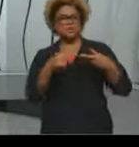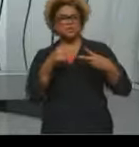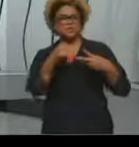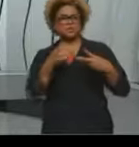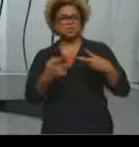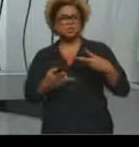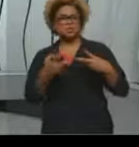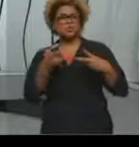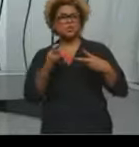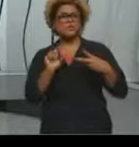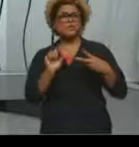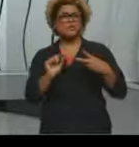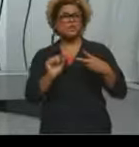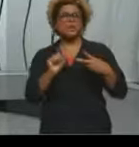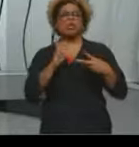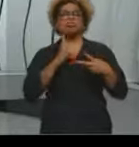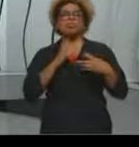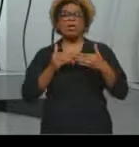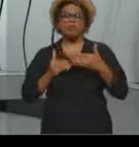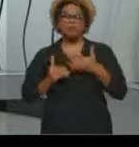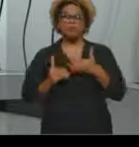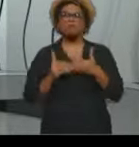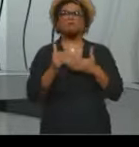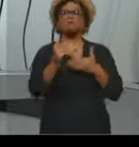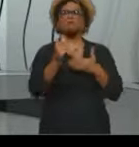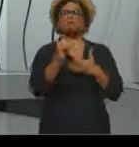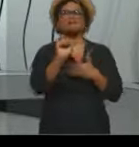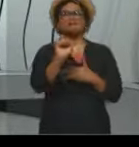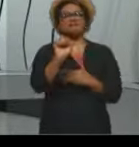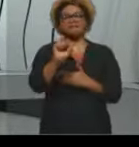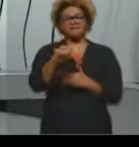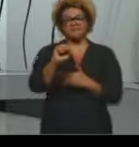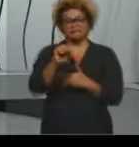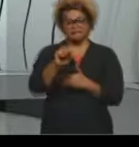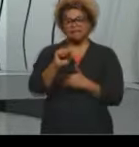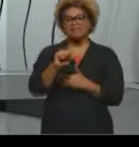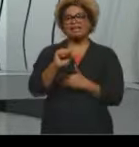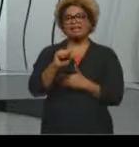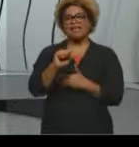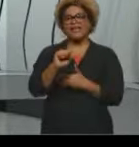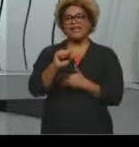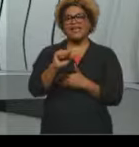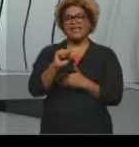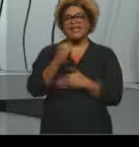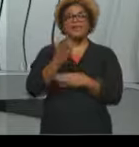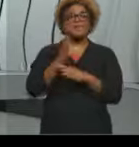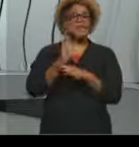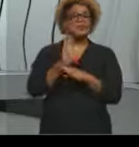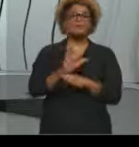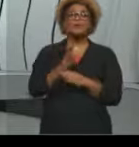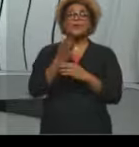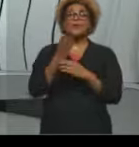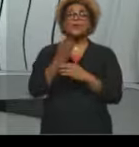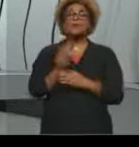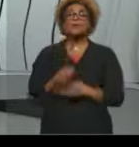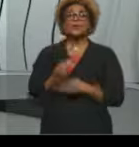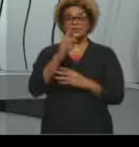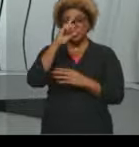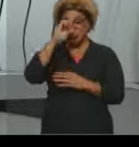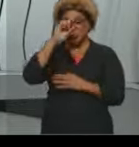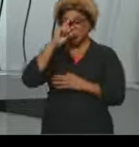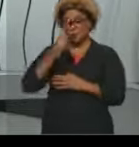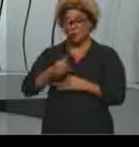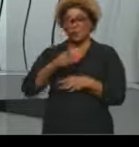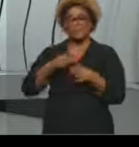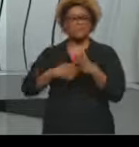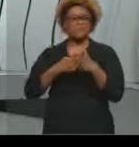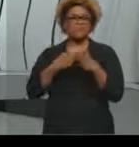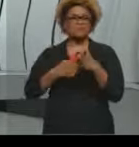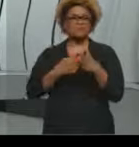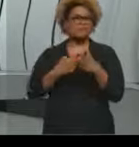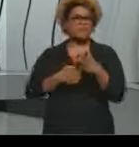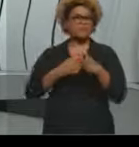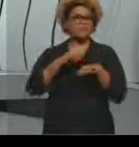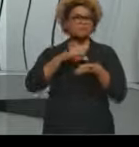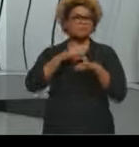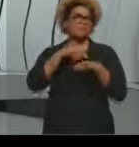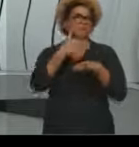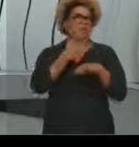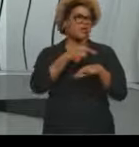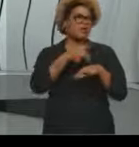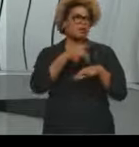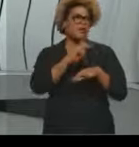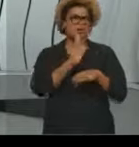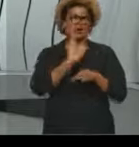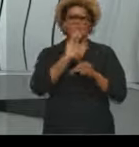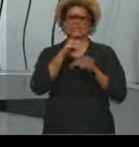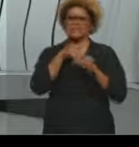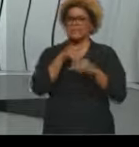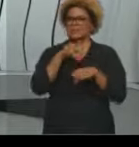os avanços, em grande parte, eles beneficiam muito, né, empresários, sejam eles estrangeiros, sejam eles empresários do país, né.